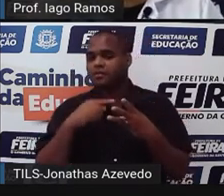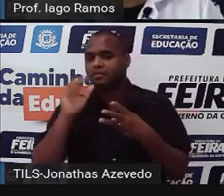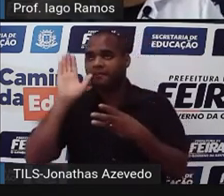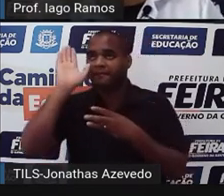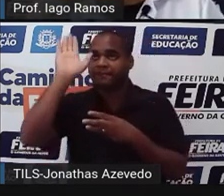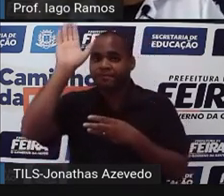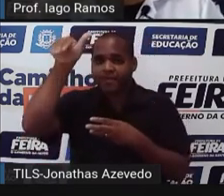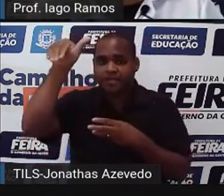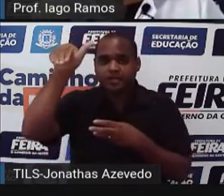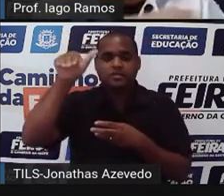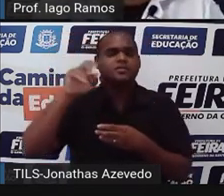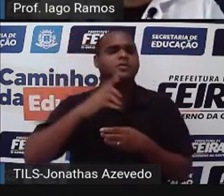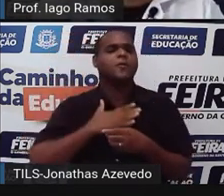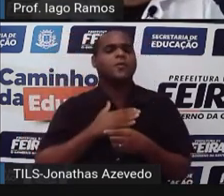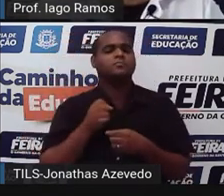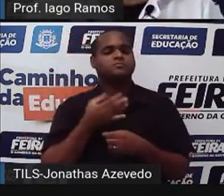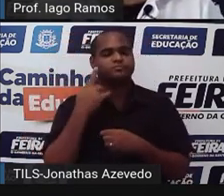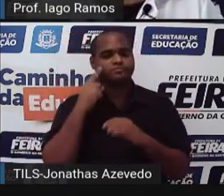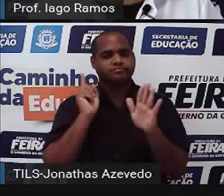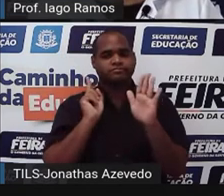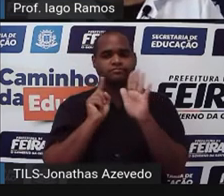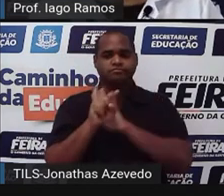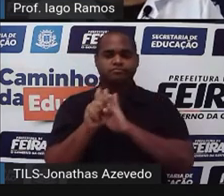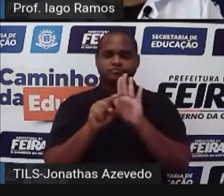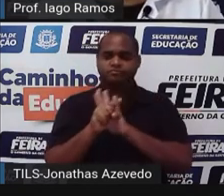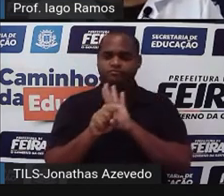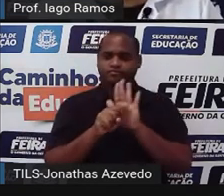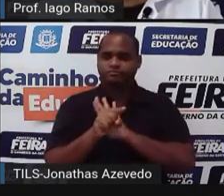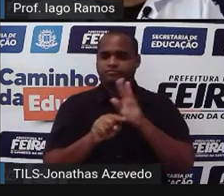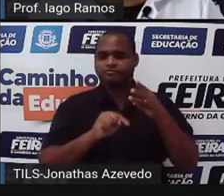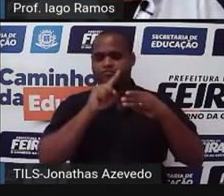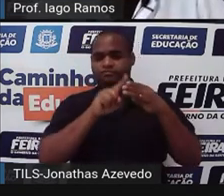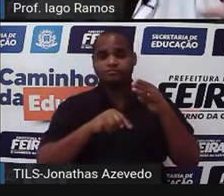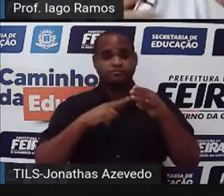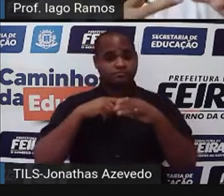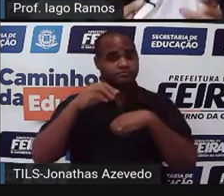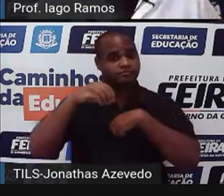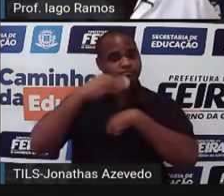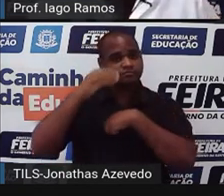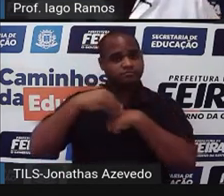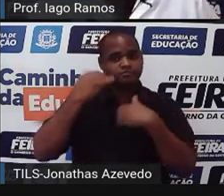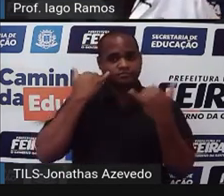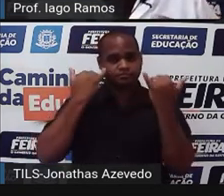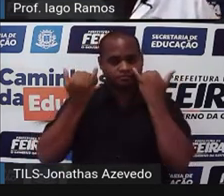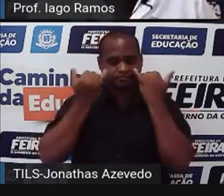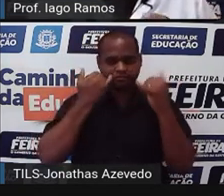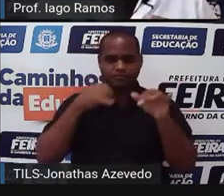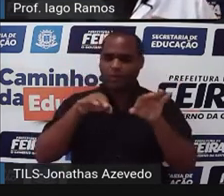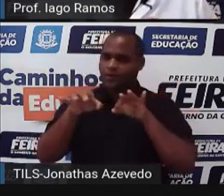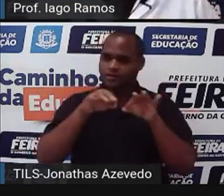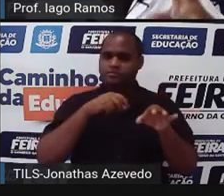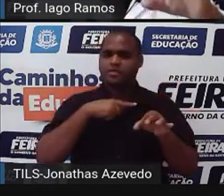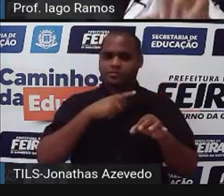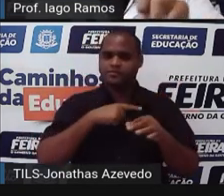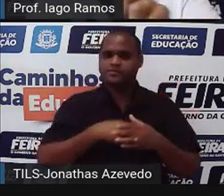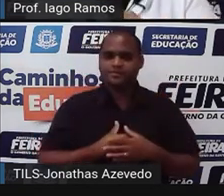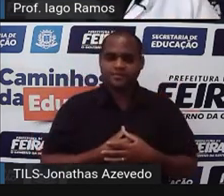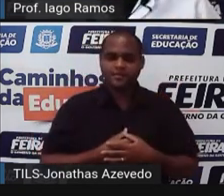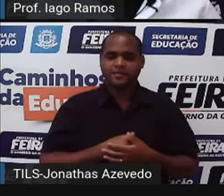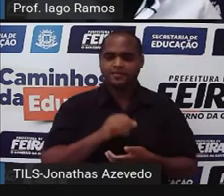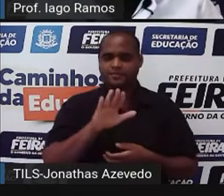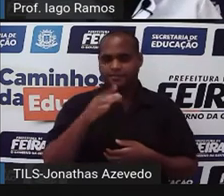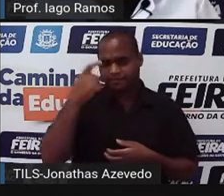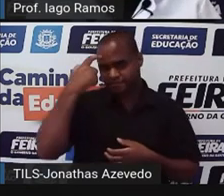pode, né, fazer perguntas sobre aquelas informações que tá ali que já tem uma organizaçãozinha, tá bom? Mas